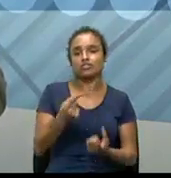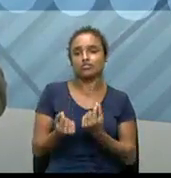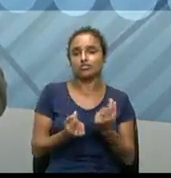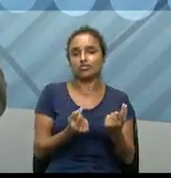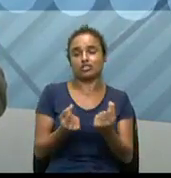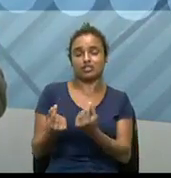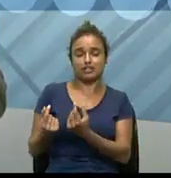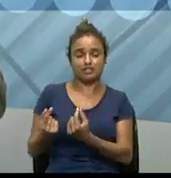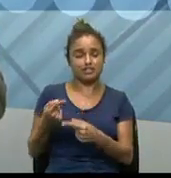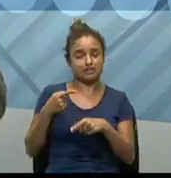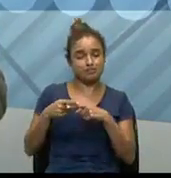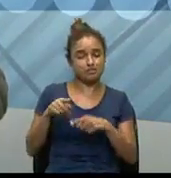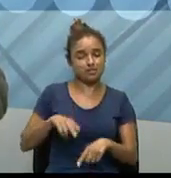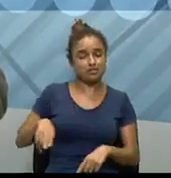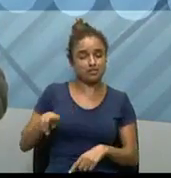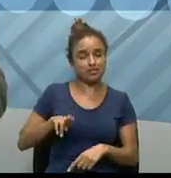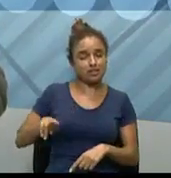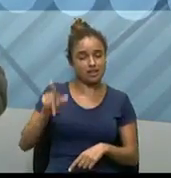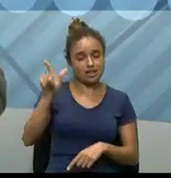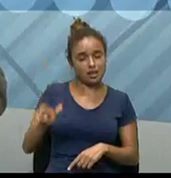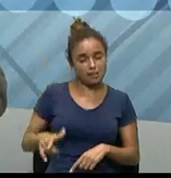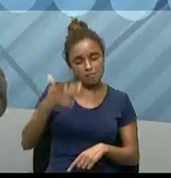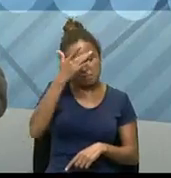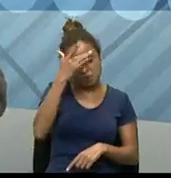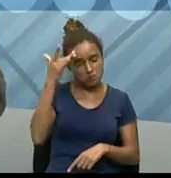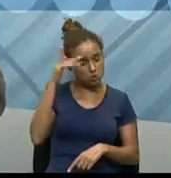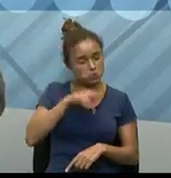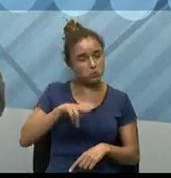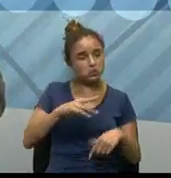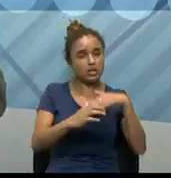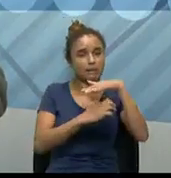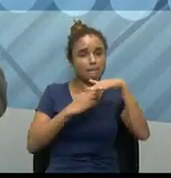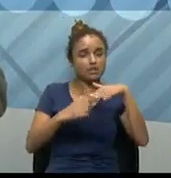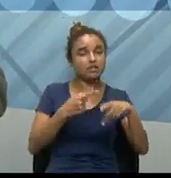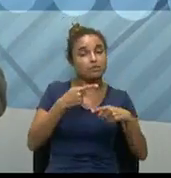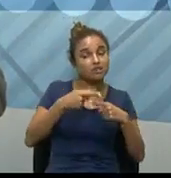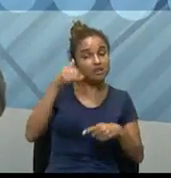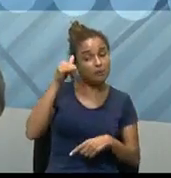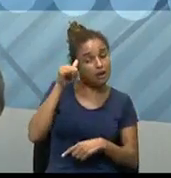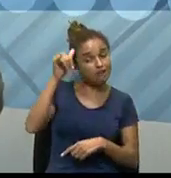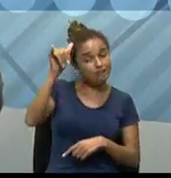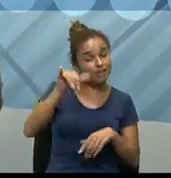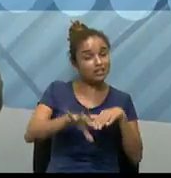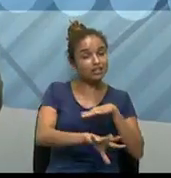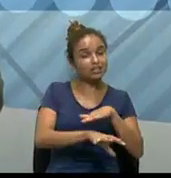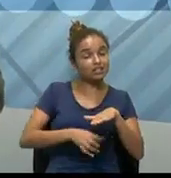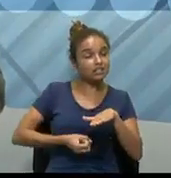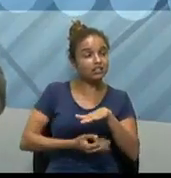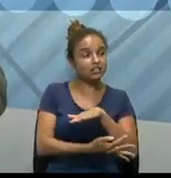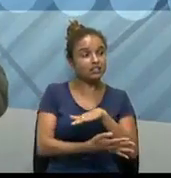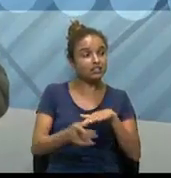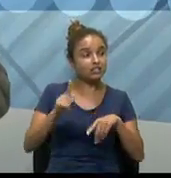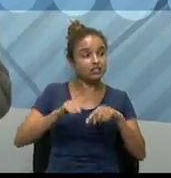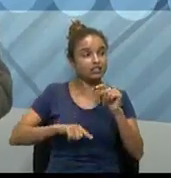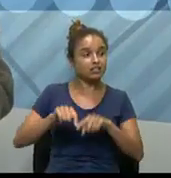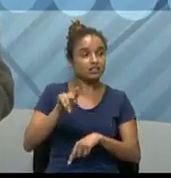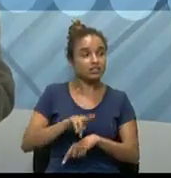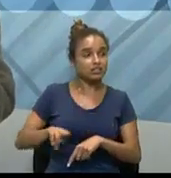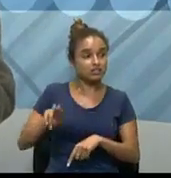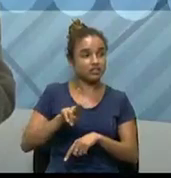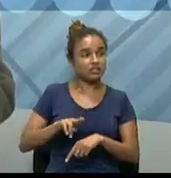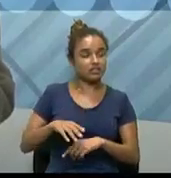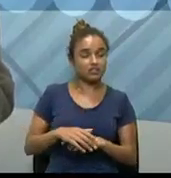muitas pessoas utilizem a moeda para, então, questões ilegais, principalmente, a questão da